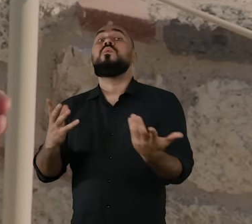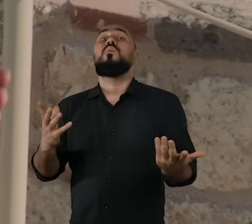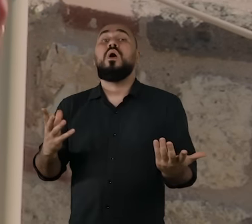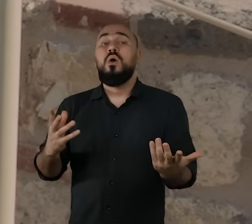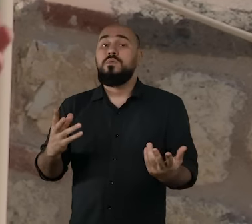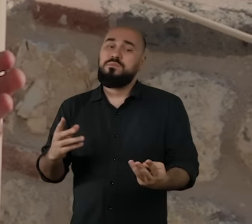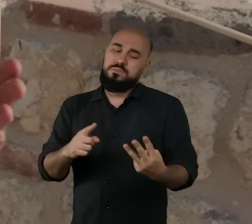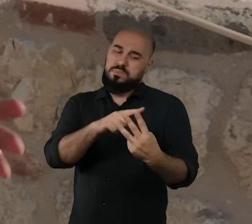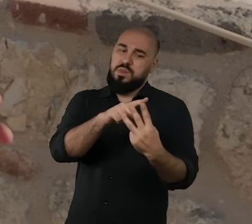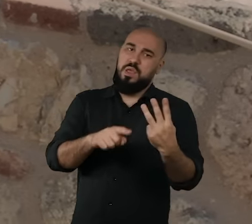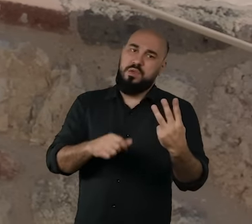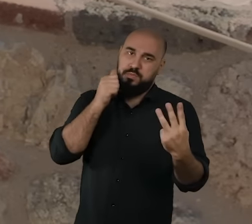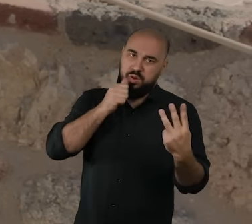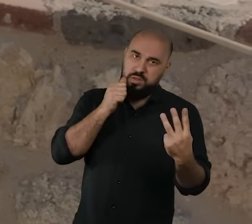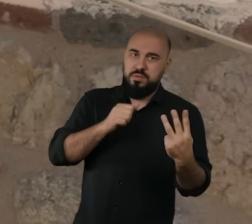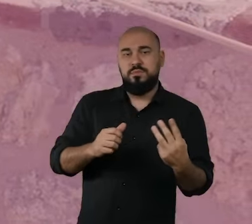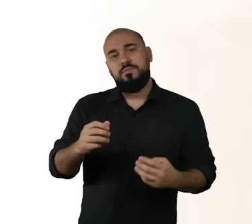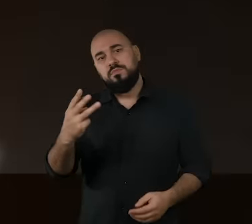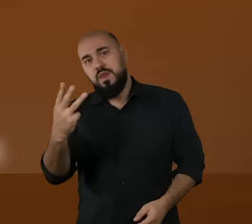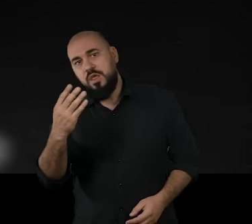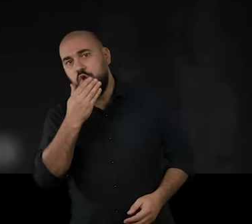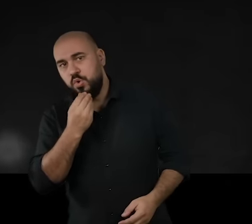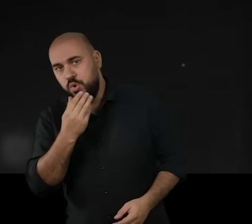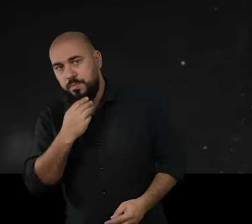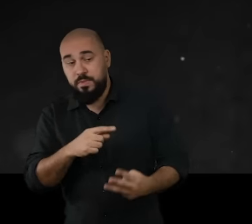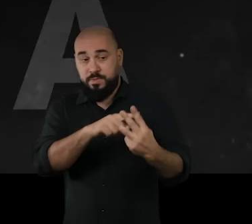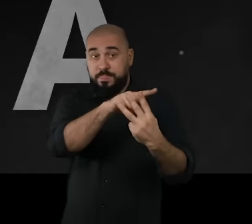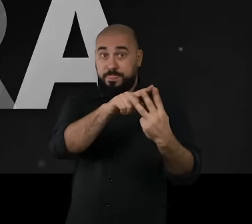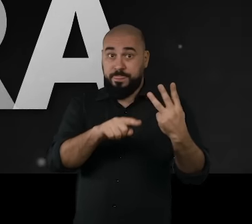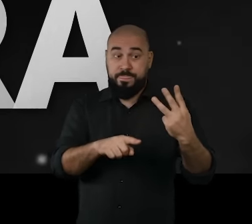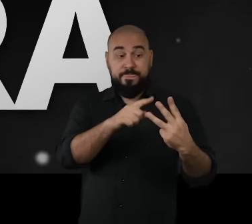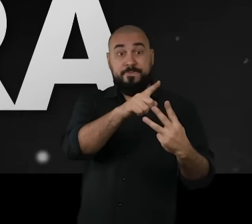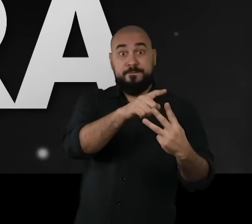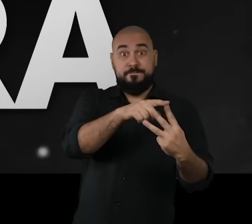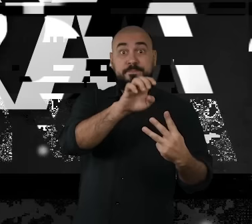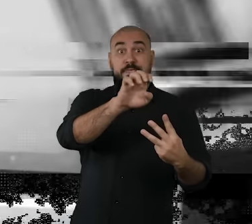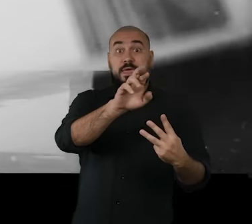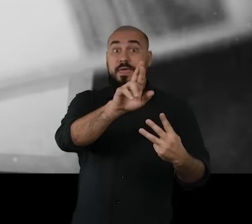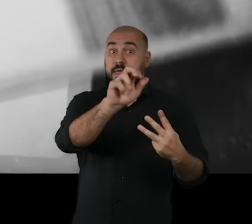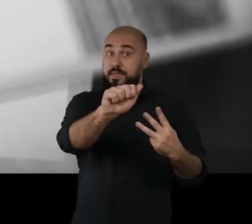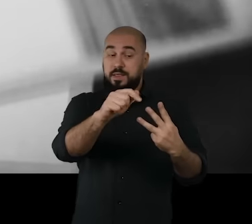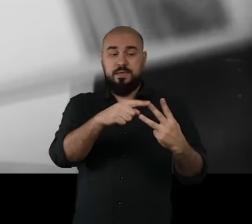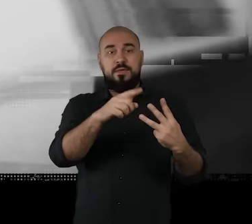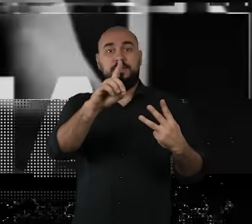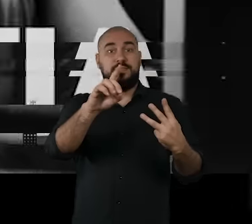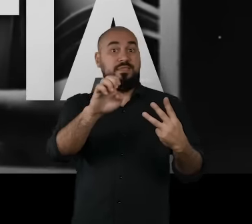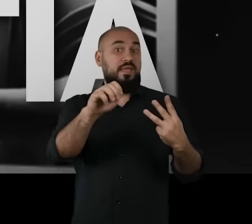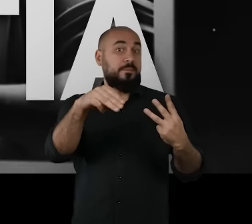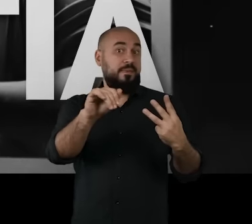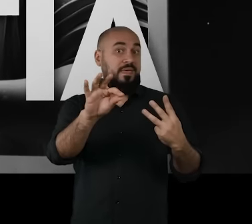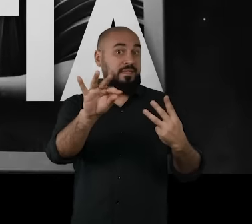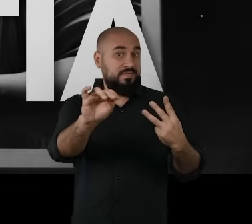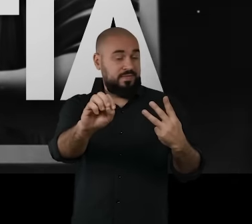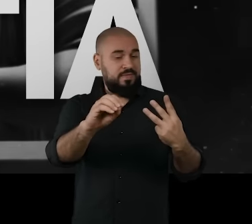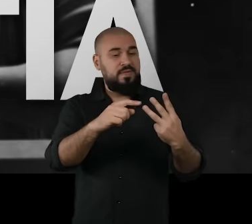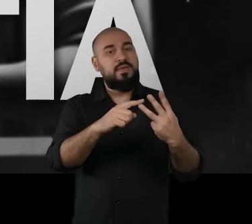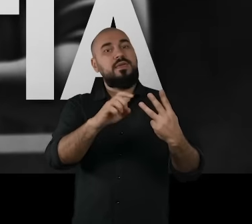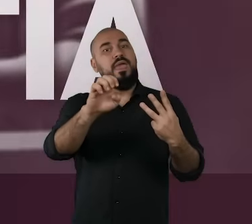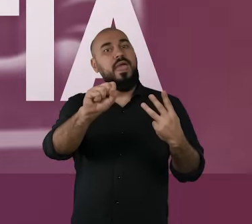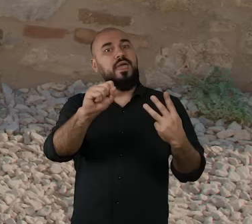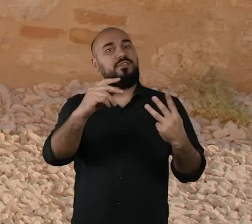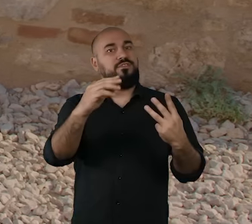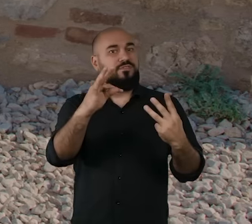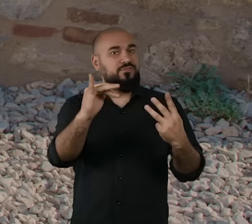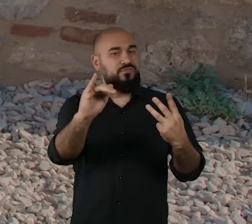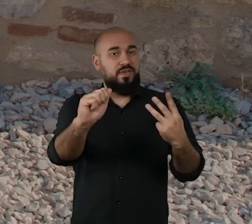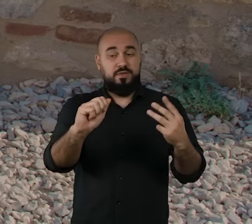estavam três mulheres e três homens. As mulheres se chamavam Hera, Deméter e Hestia. E os